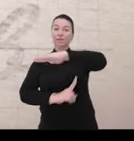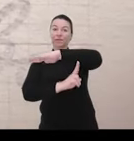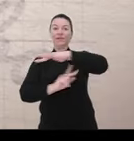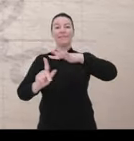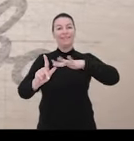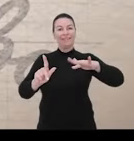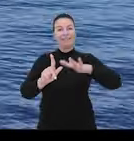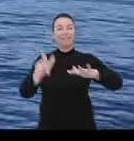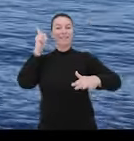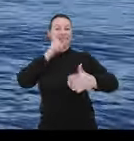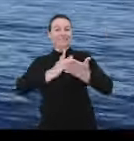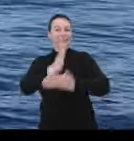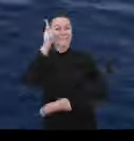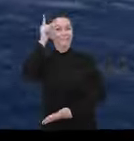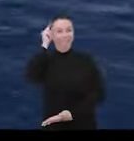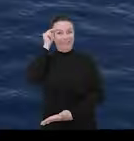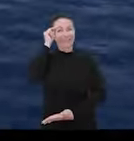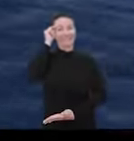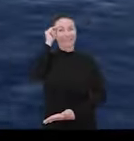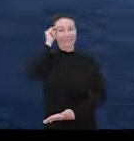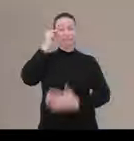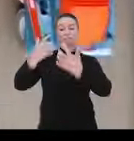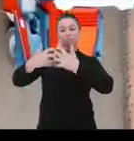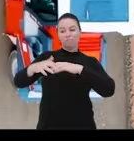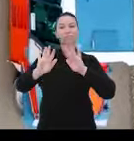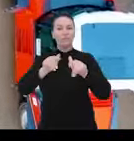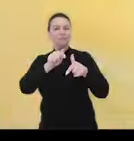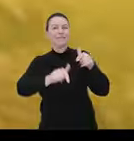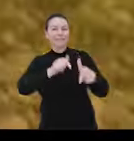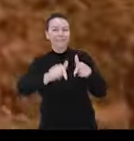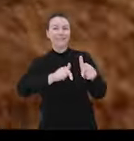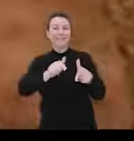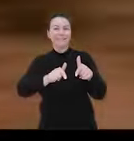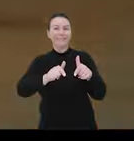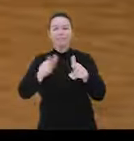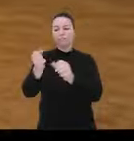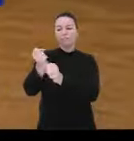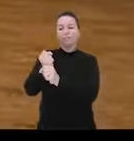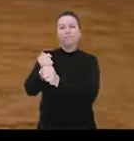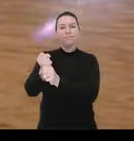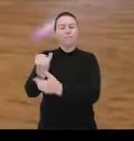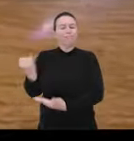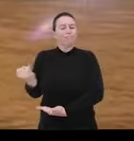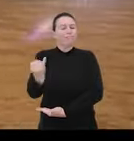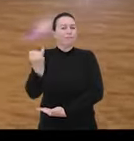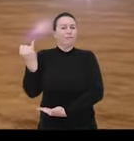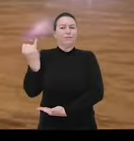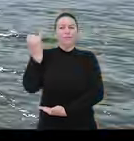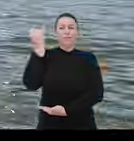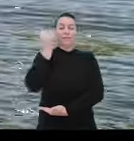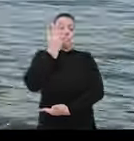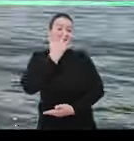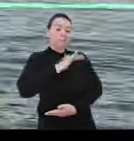A ponte de Guaratuba finalmente saiu do papel. E as máquinas já estão trabalhando. É uma obra de suma